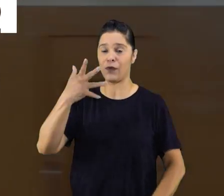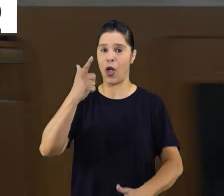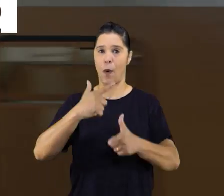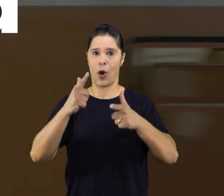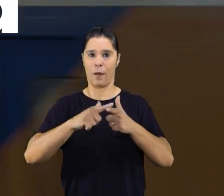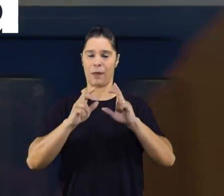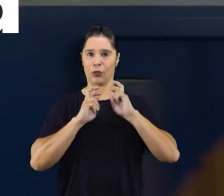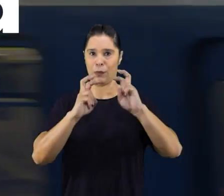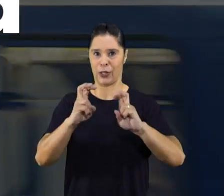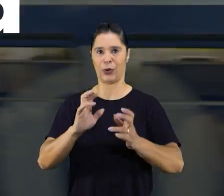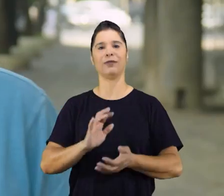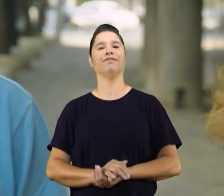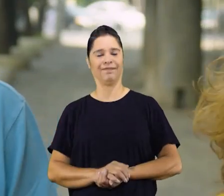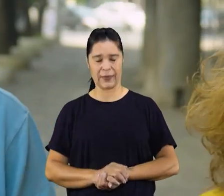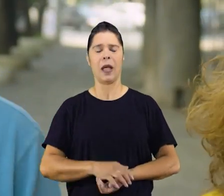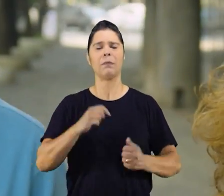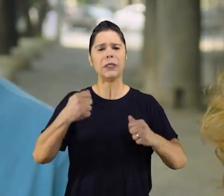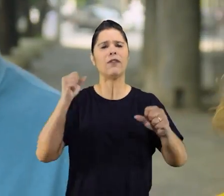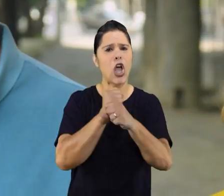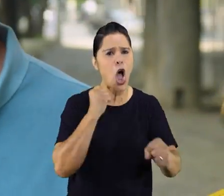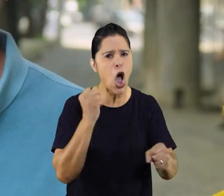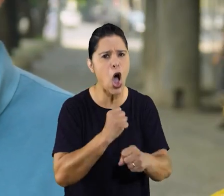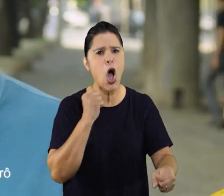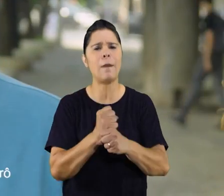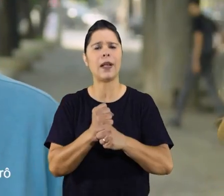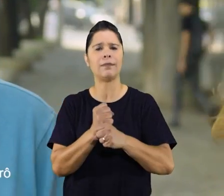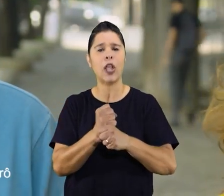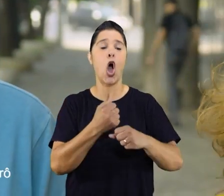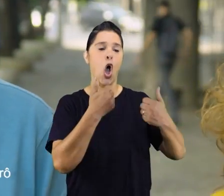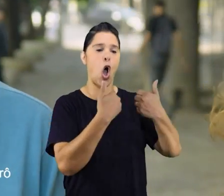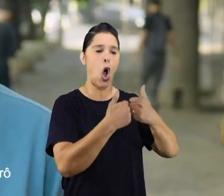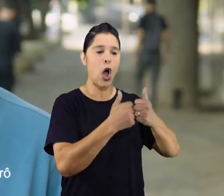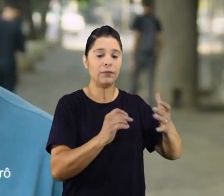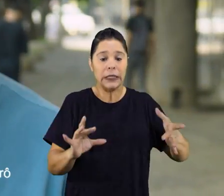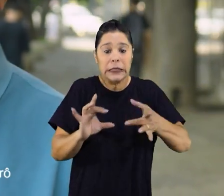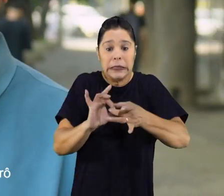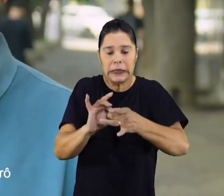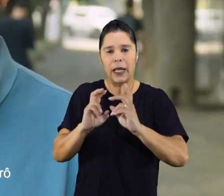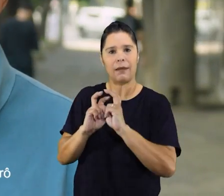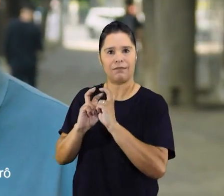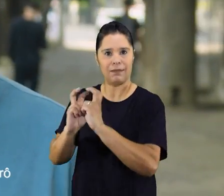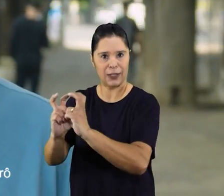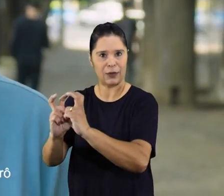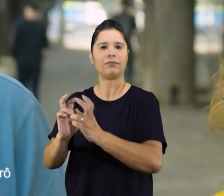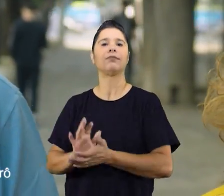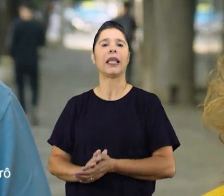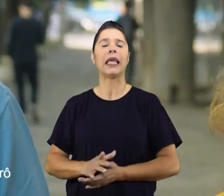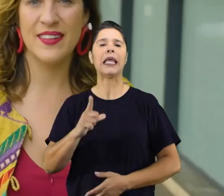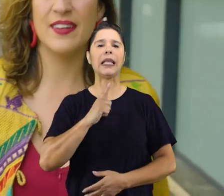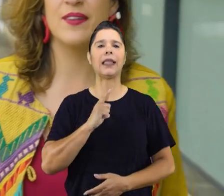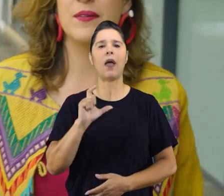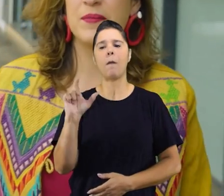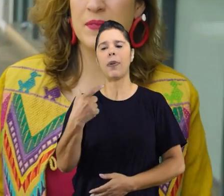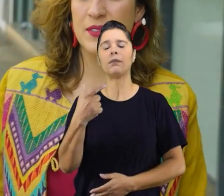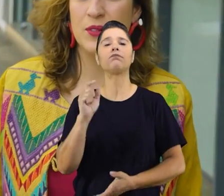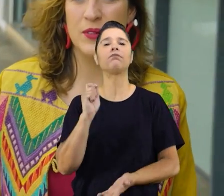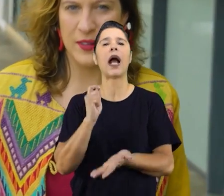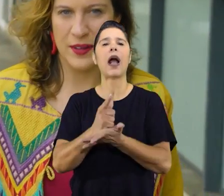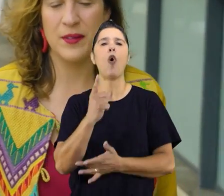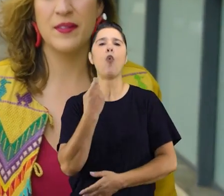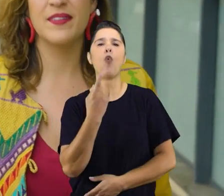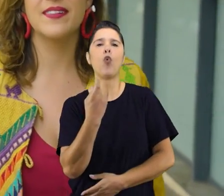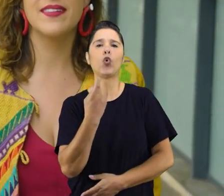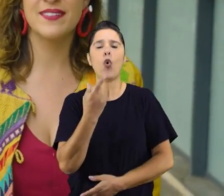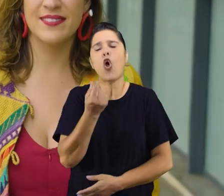metrô de uma vez por todas. Tem que fazer obras, integrar os ônibus à linha de metrô e ter o bilhete